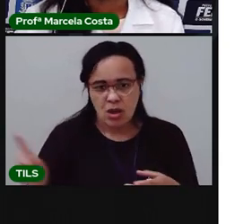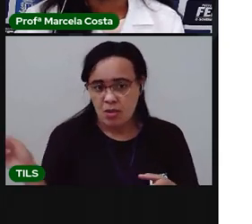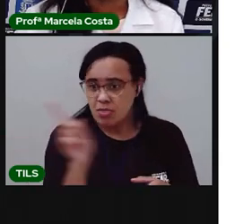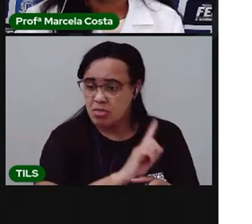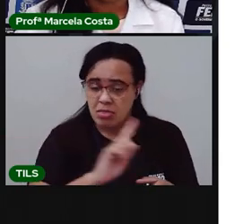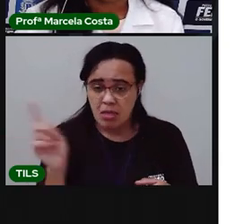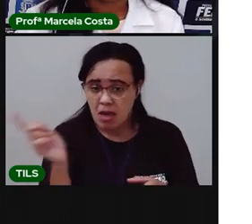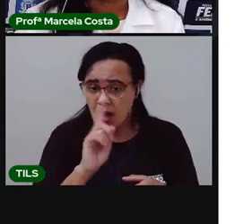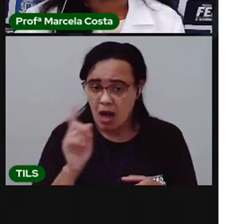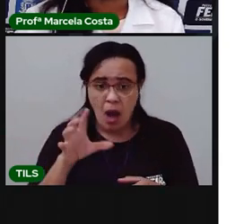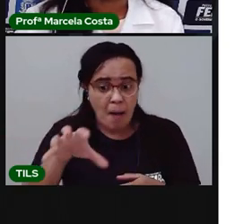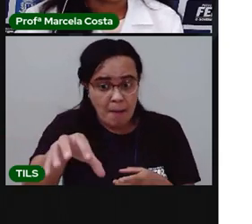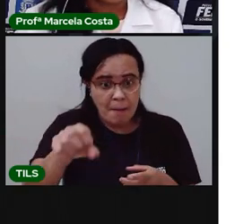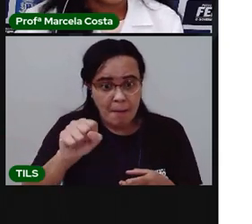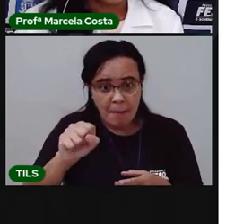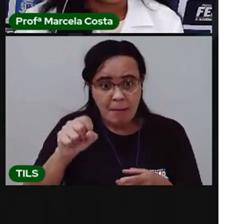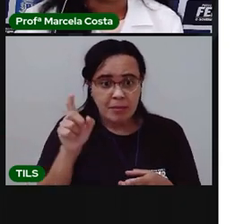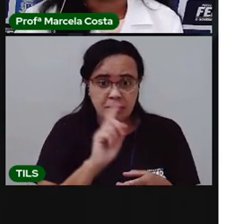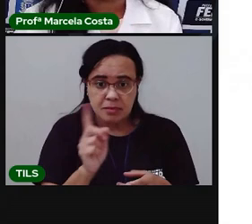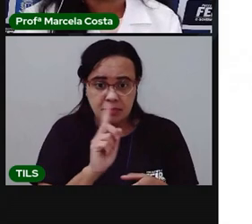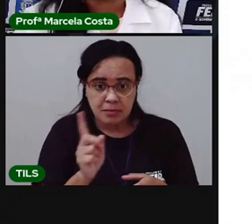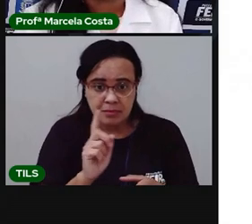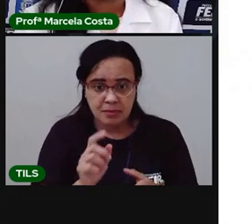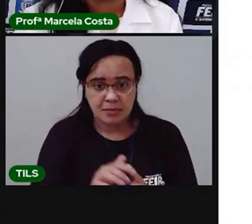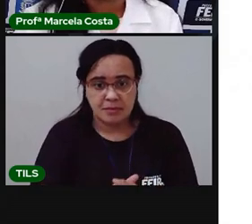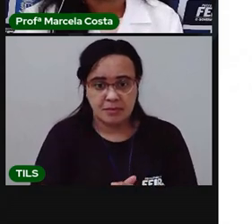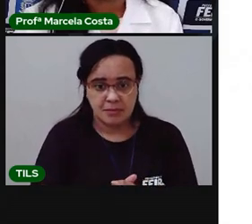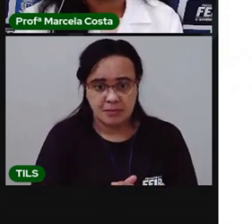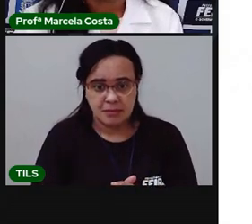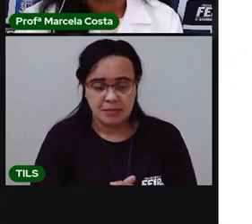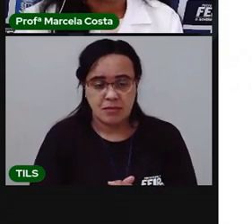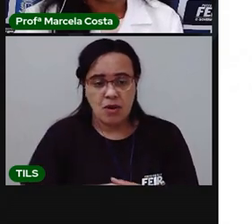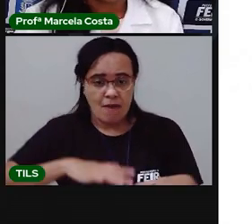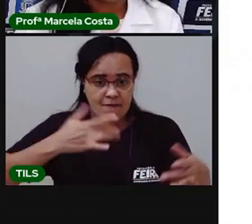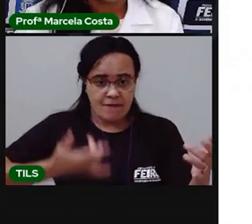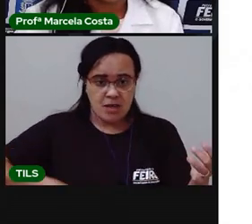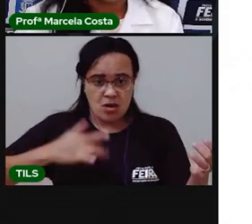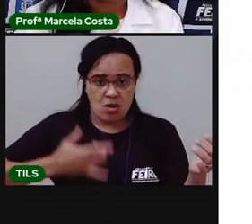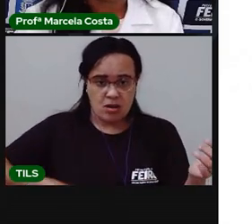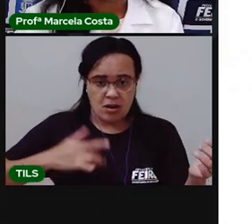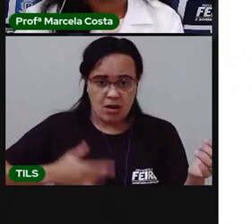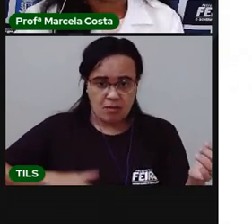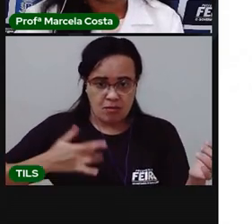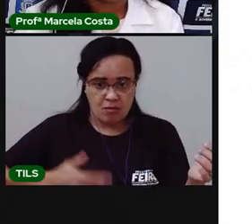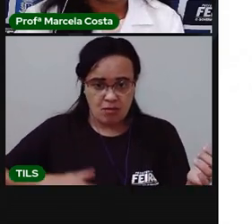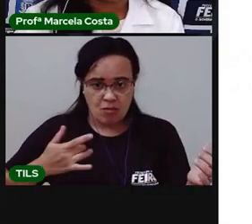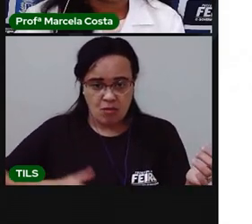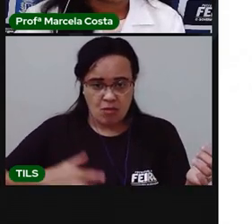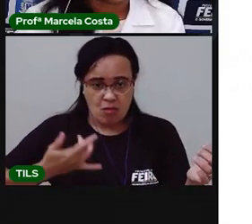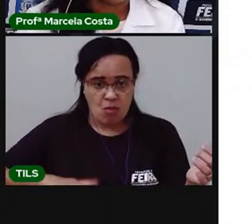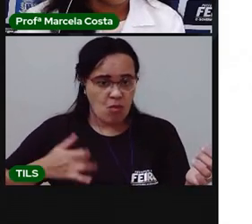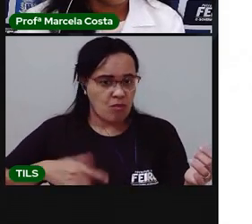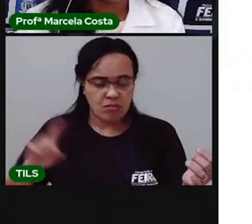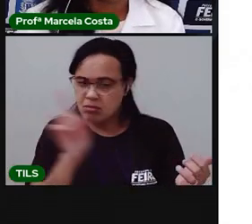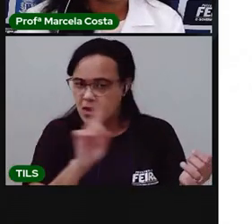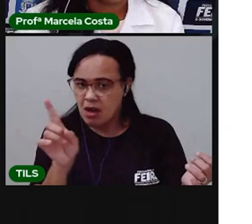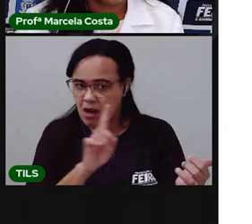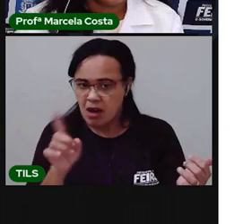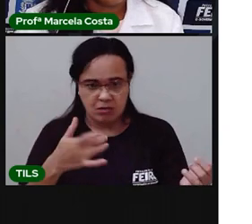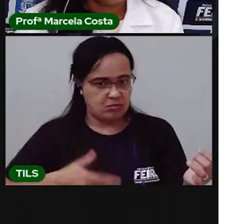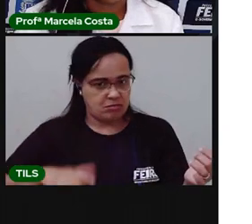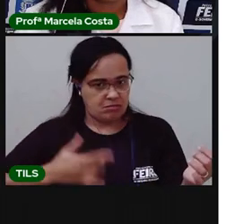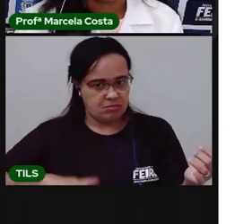bulisse, risse. No, violão, dão, rão,